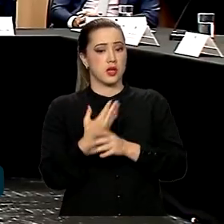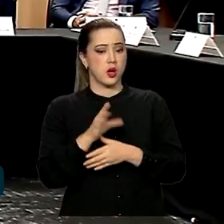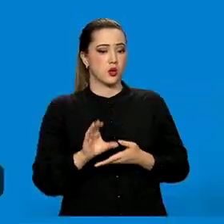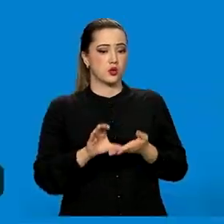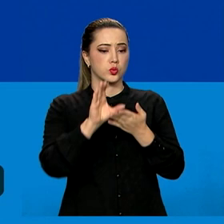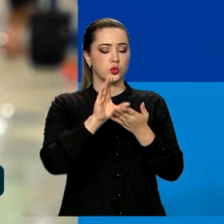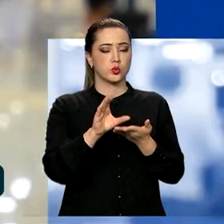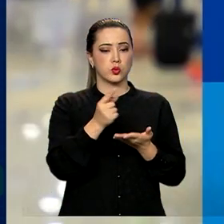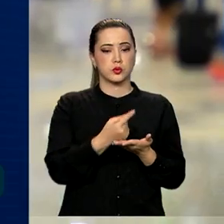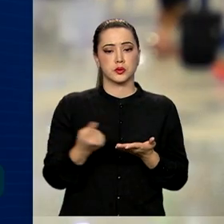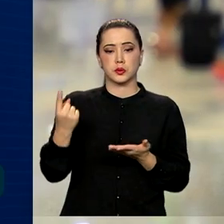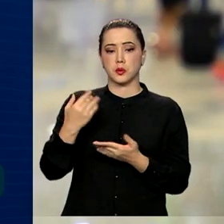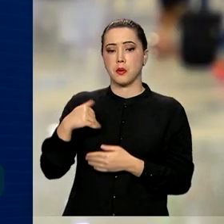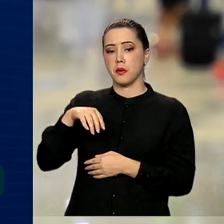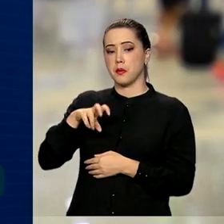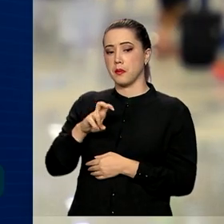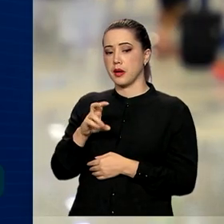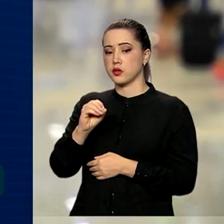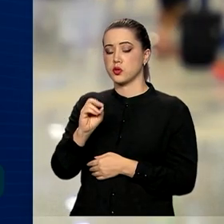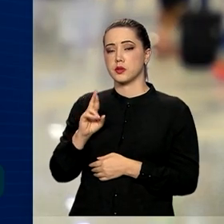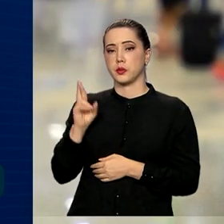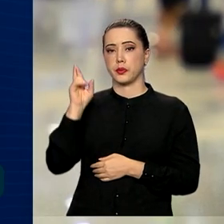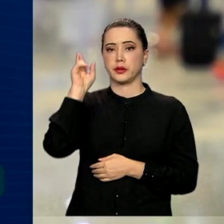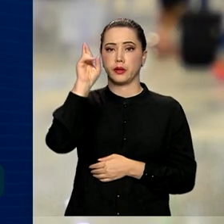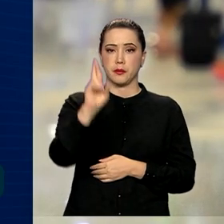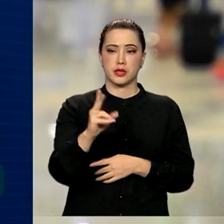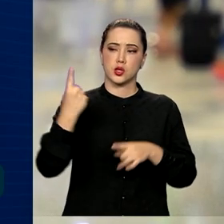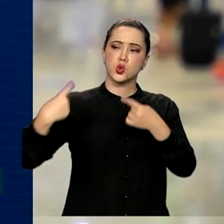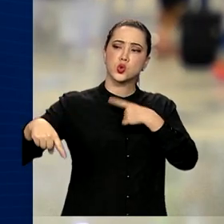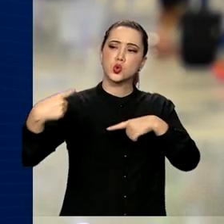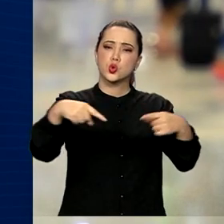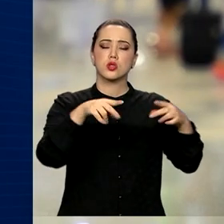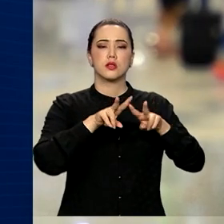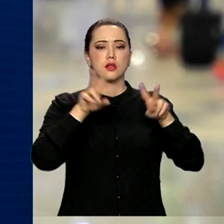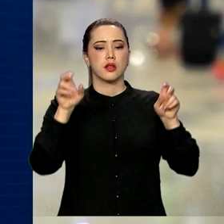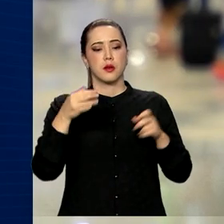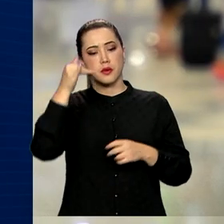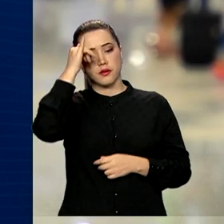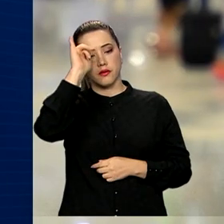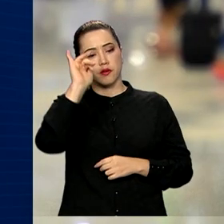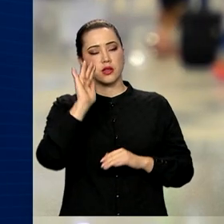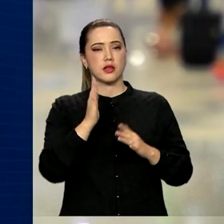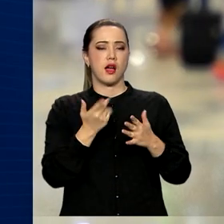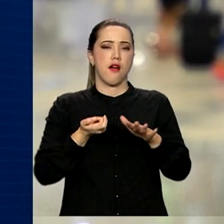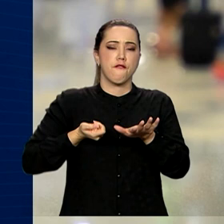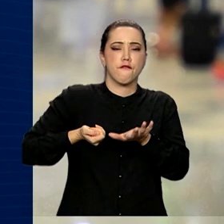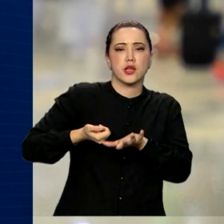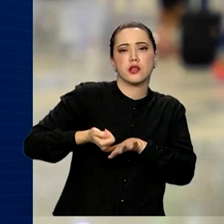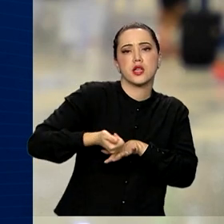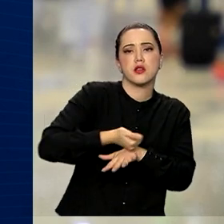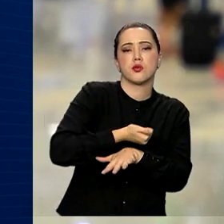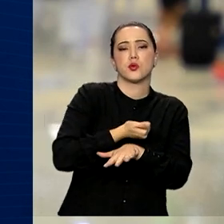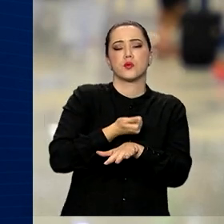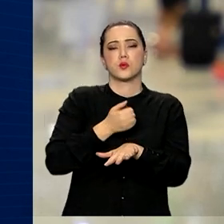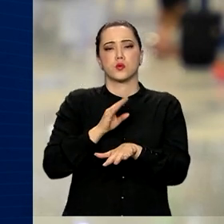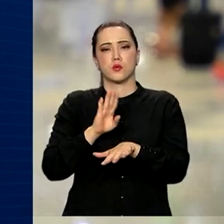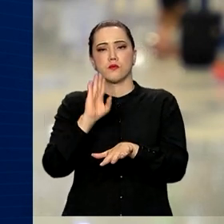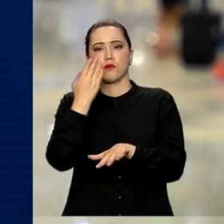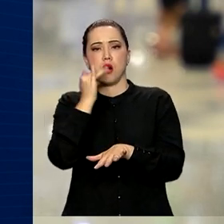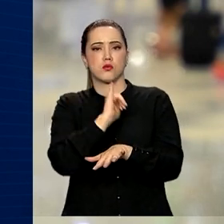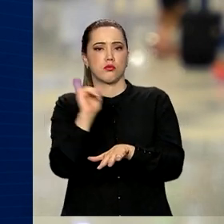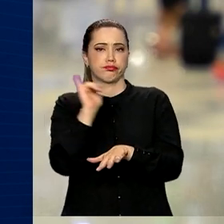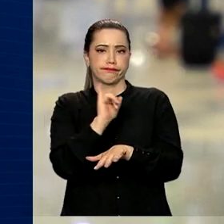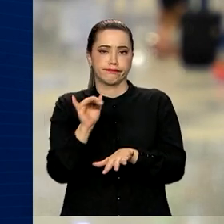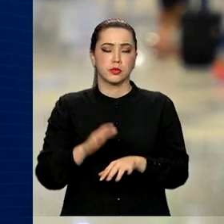Sustentável. Mais de 50 representantes devem debater temas como o combate à desinformação e notícias falsas, as chamadas